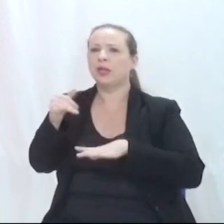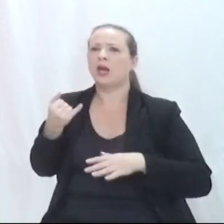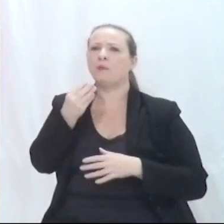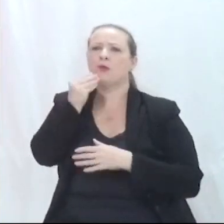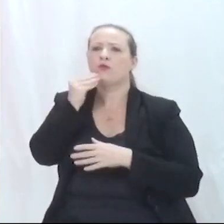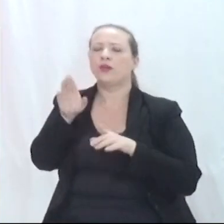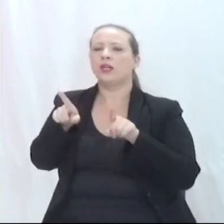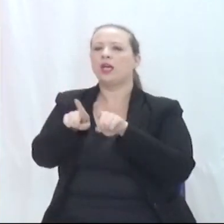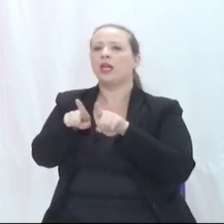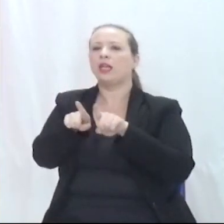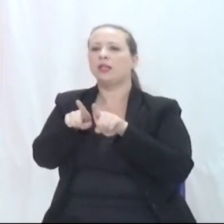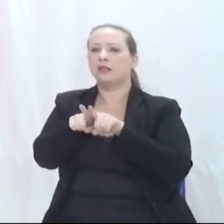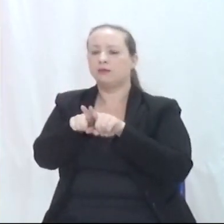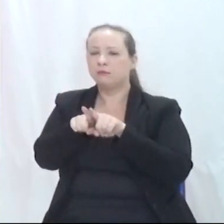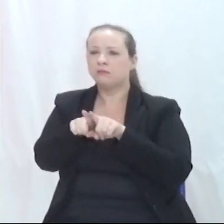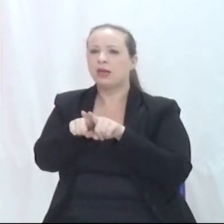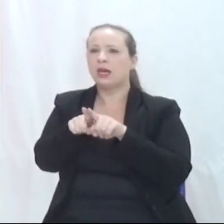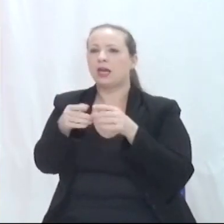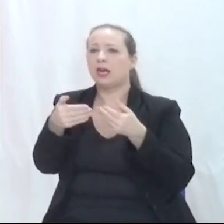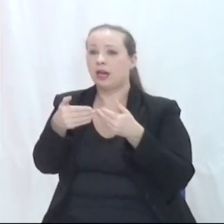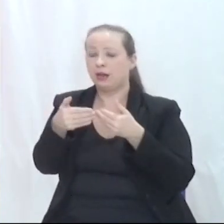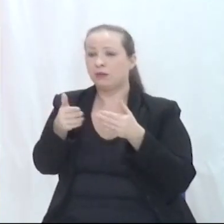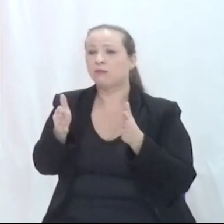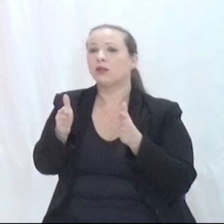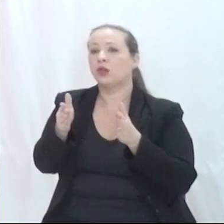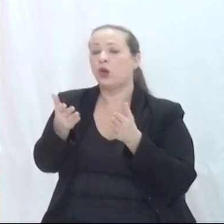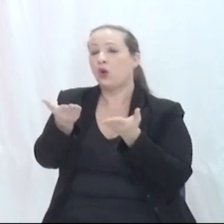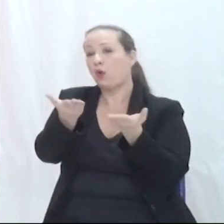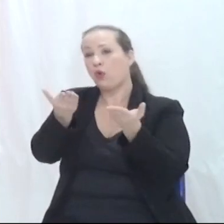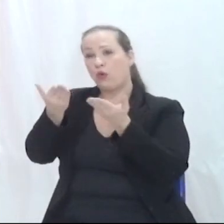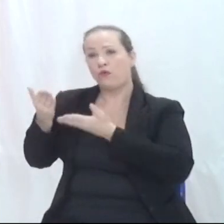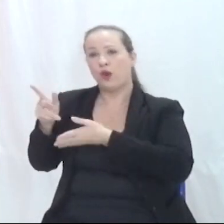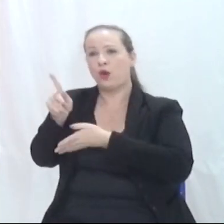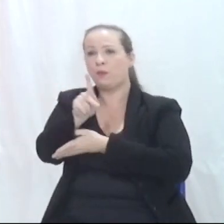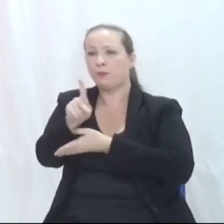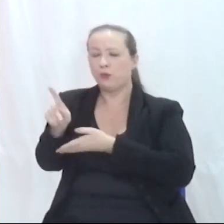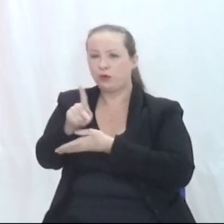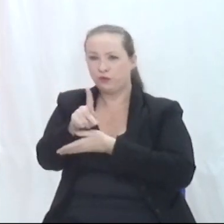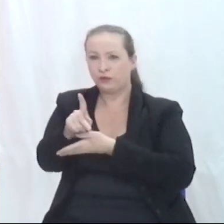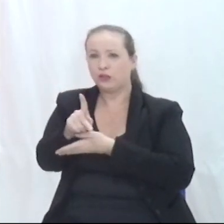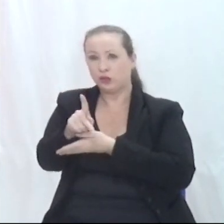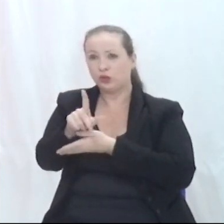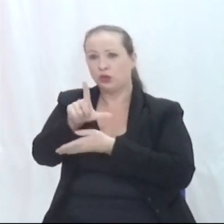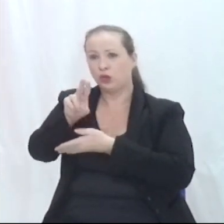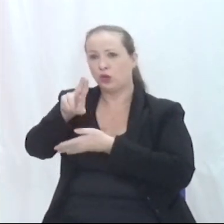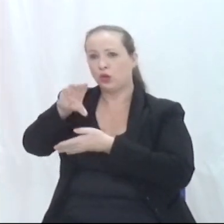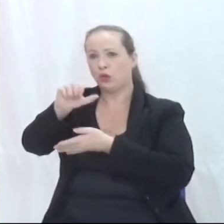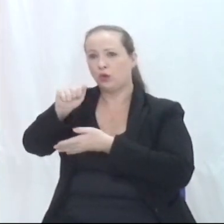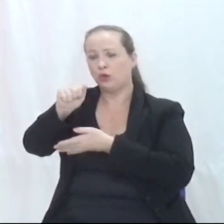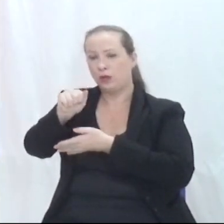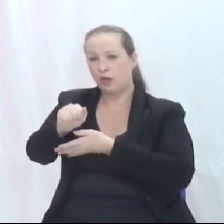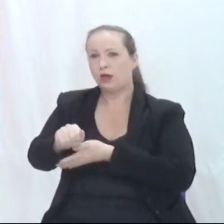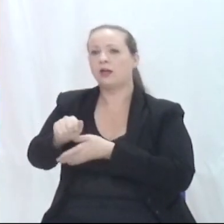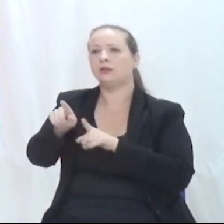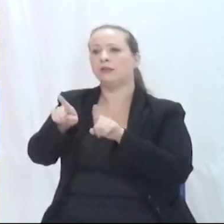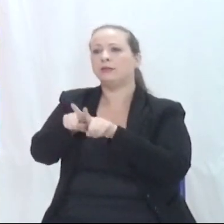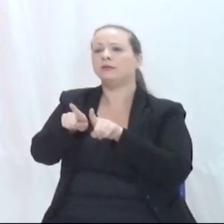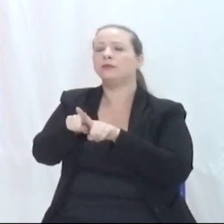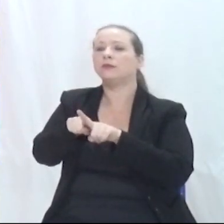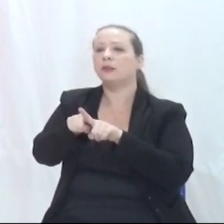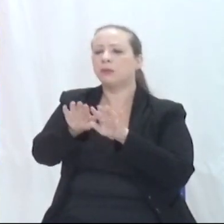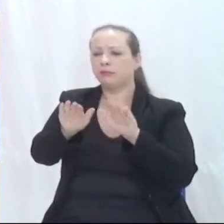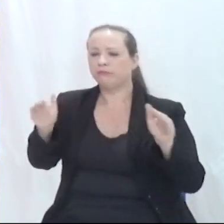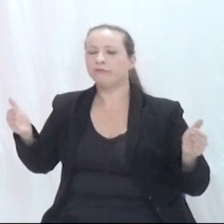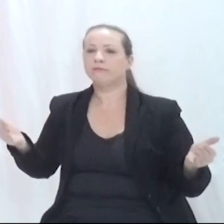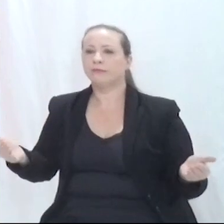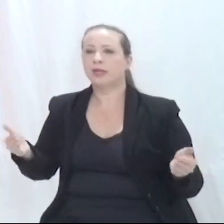também para dar início à nossa audiência pública e convidar o professor Lucas Dominghini, para que faça parte da mesa, em seguida vou passar a palavra para ele, e também a